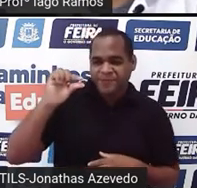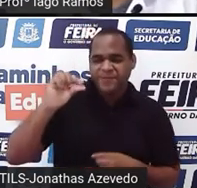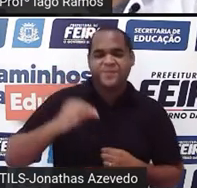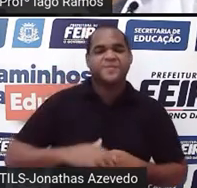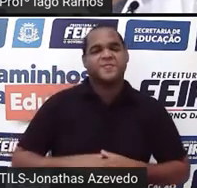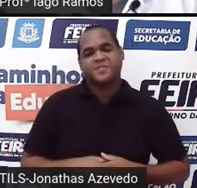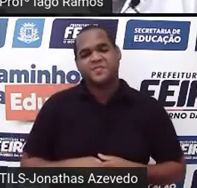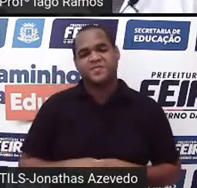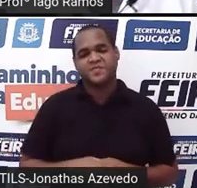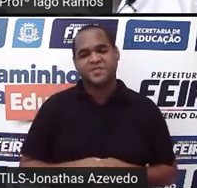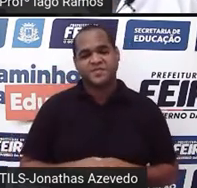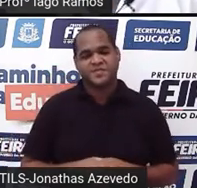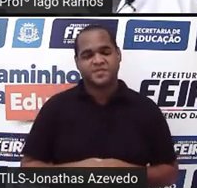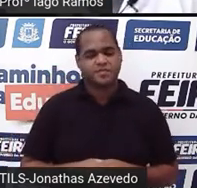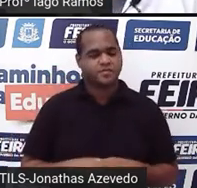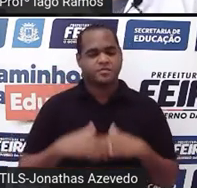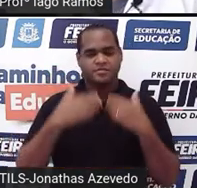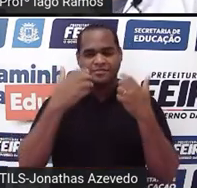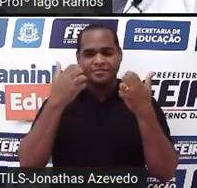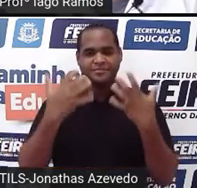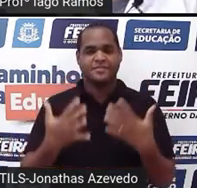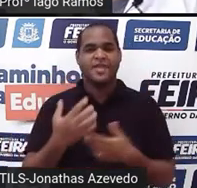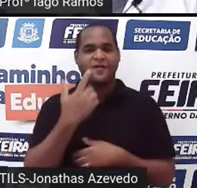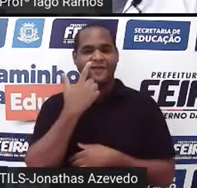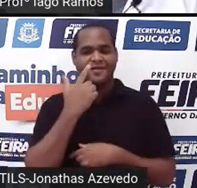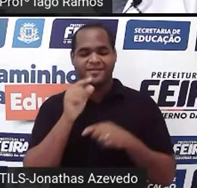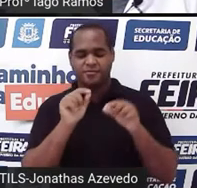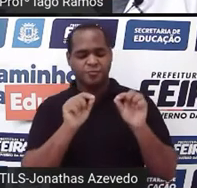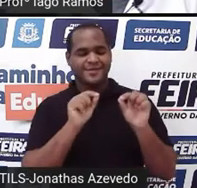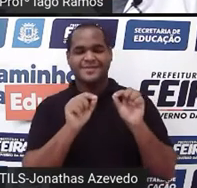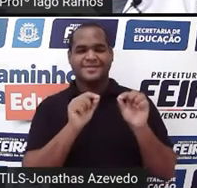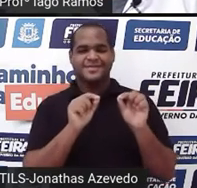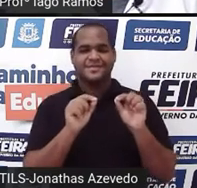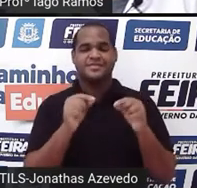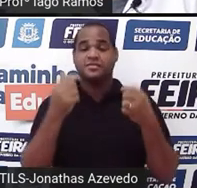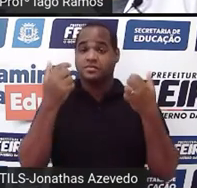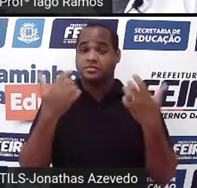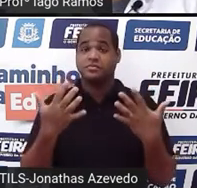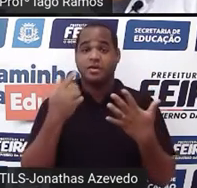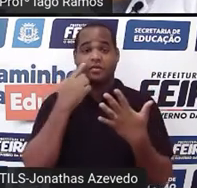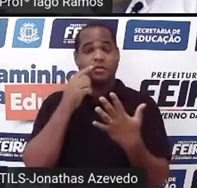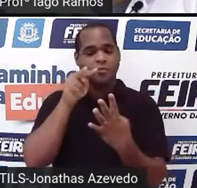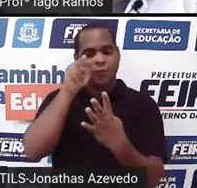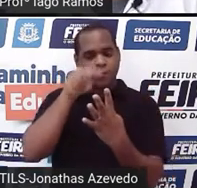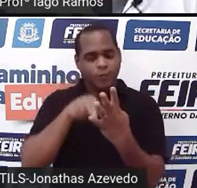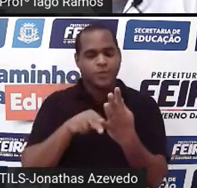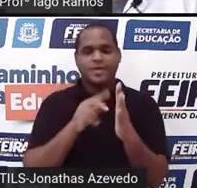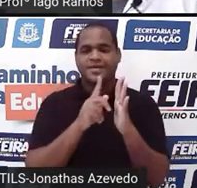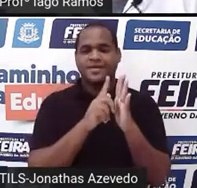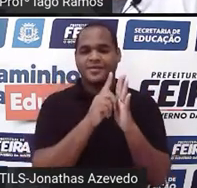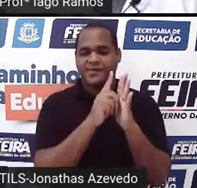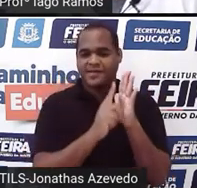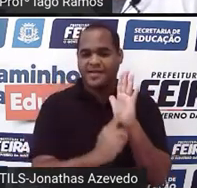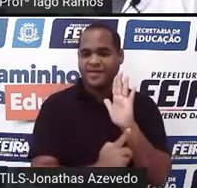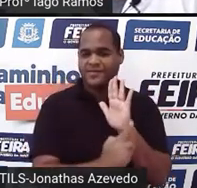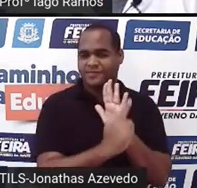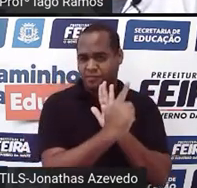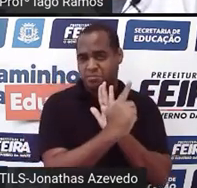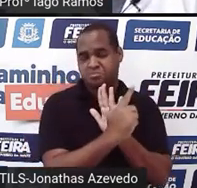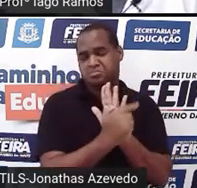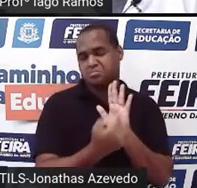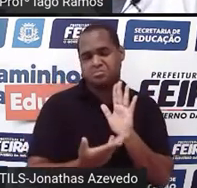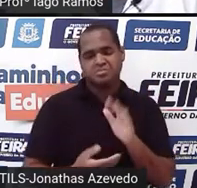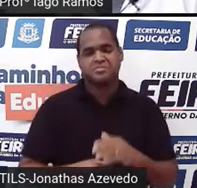só, né? Então o que a gente acabou de fazer aqui? A gente acabou de fazer aqui uma leitura sobre um